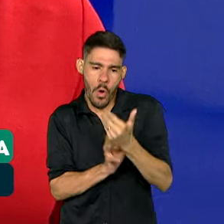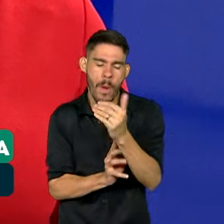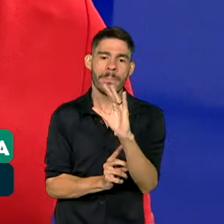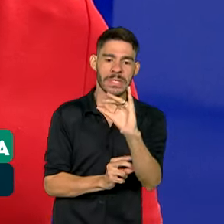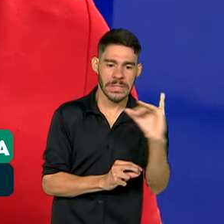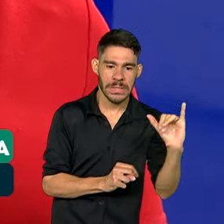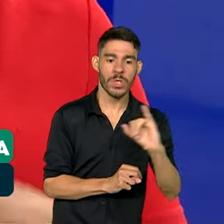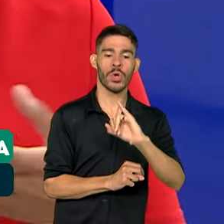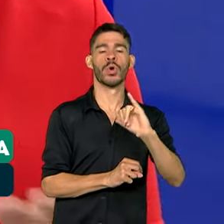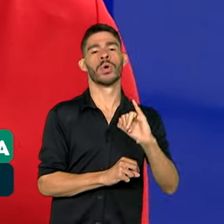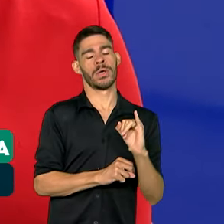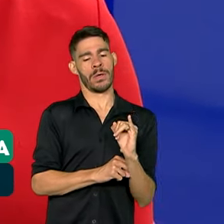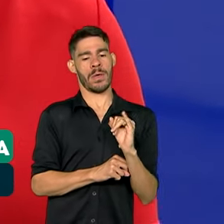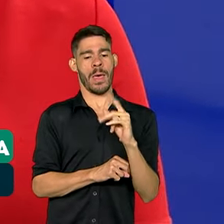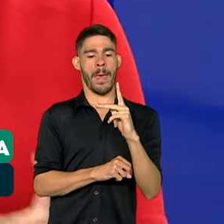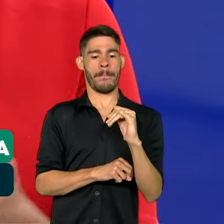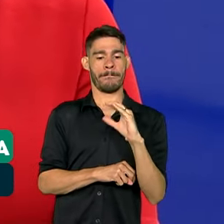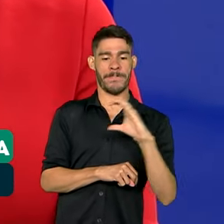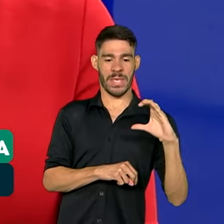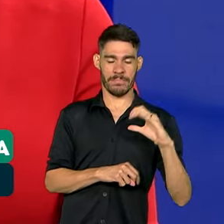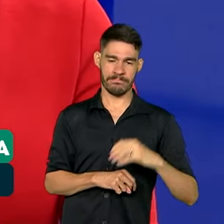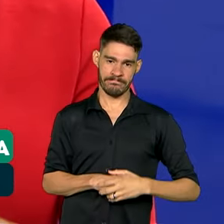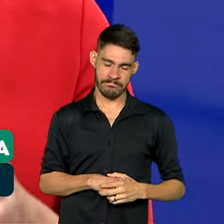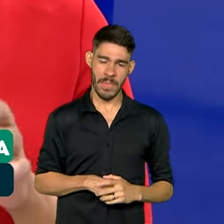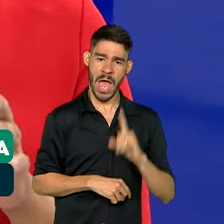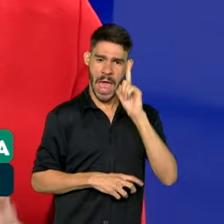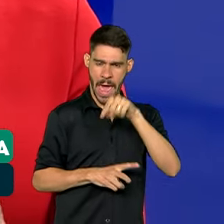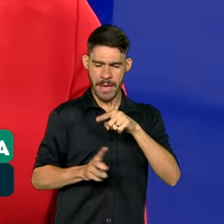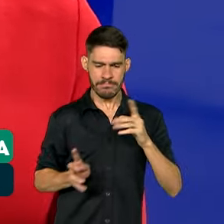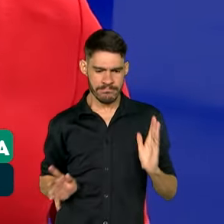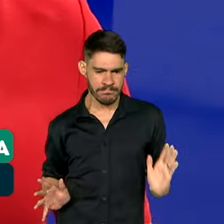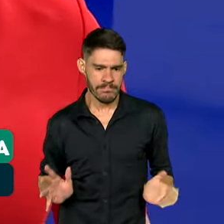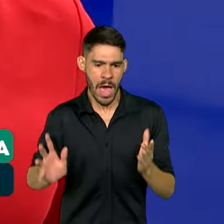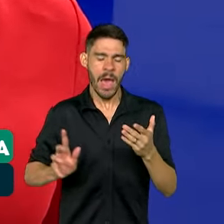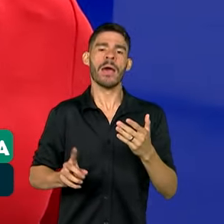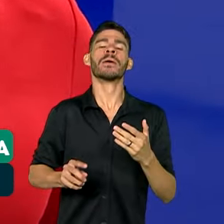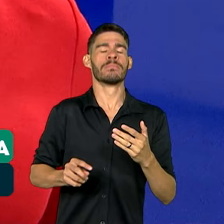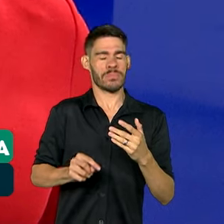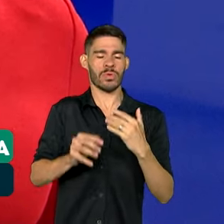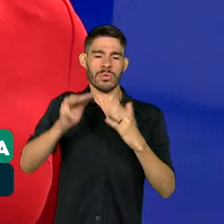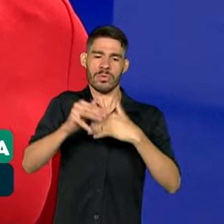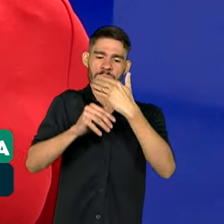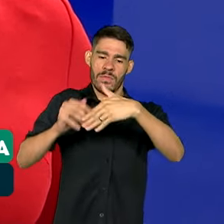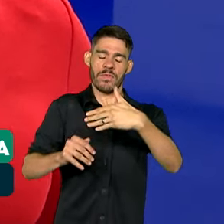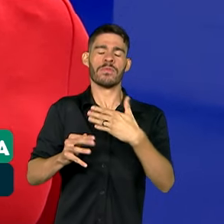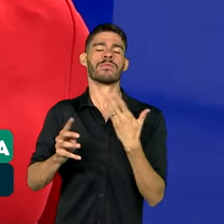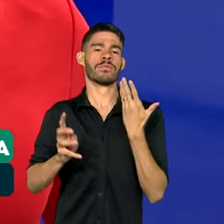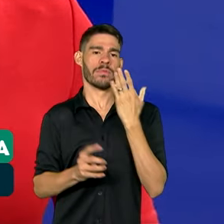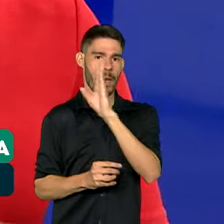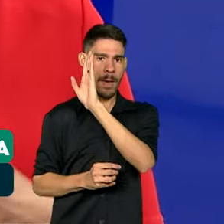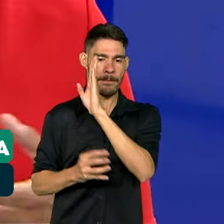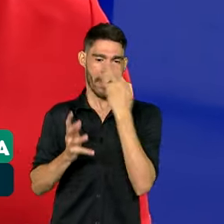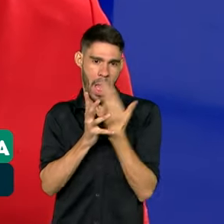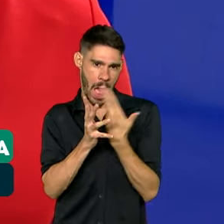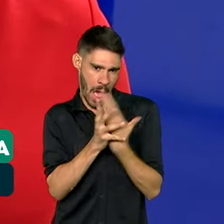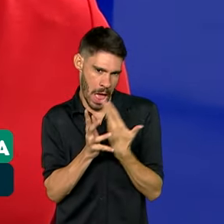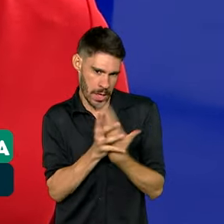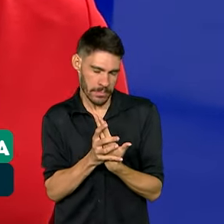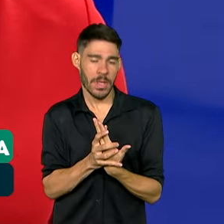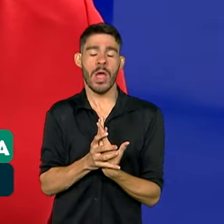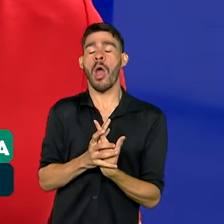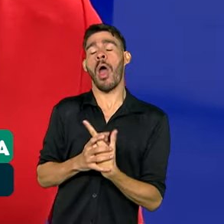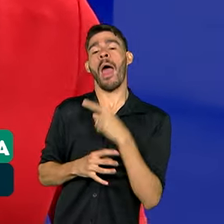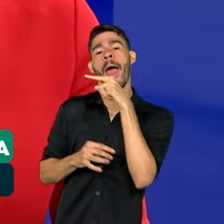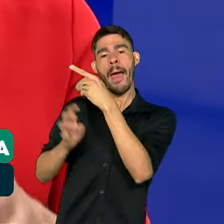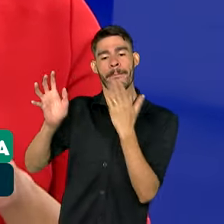Científica Júnior, o PIC, como incentivo e promoção do desenvolvimento acadêmico. A iniciativa